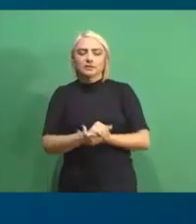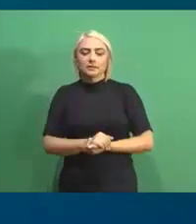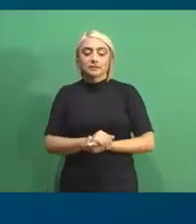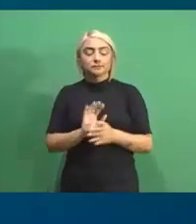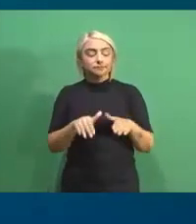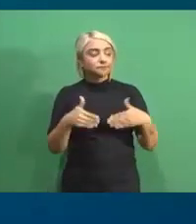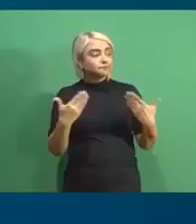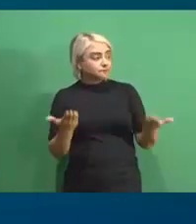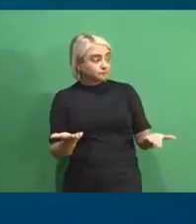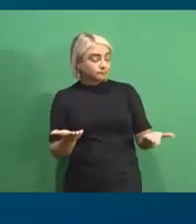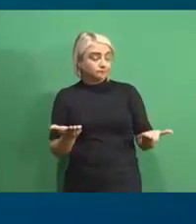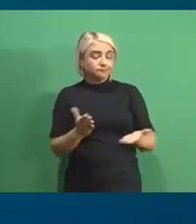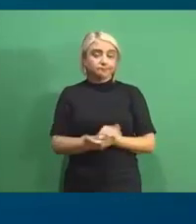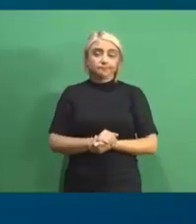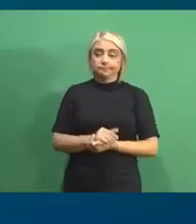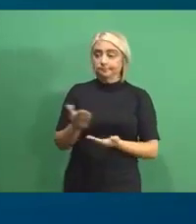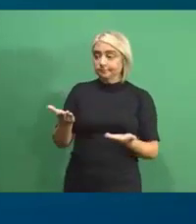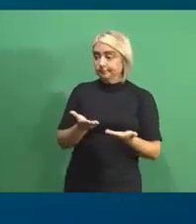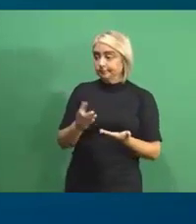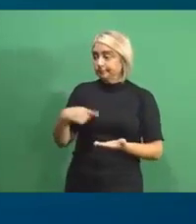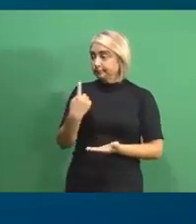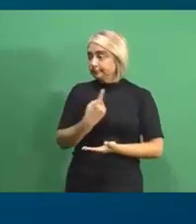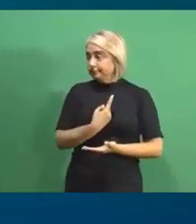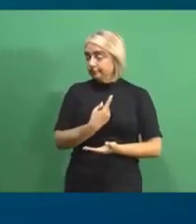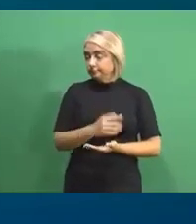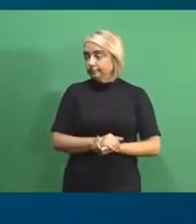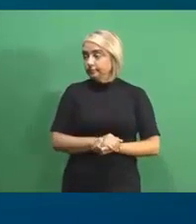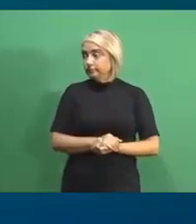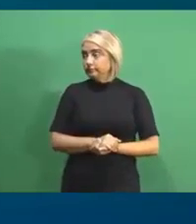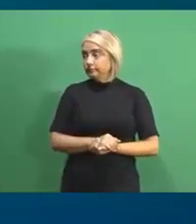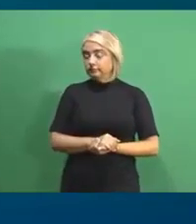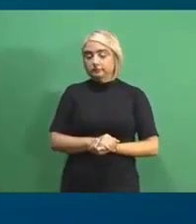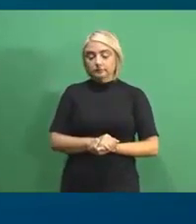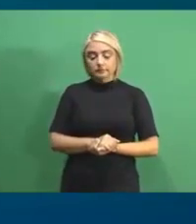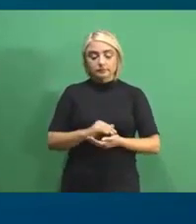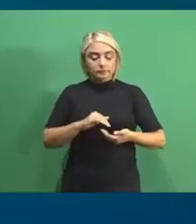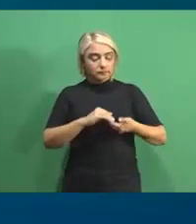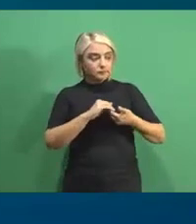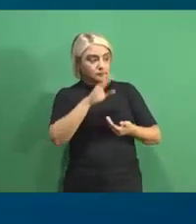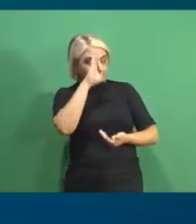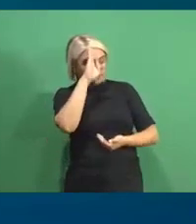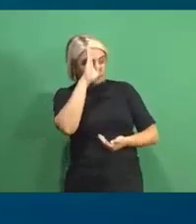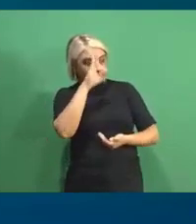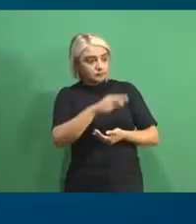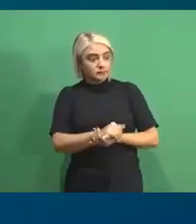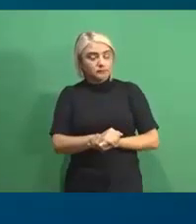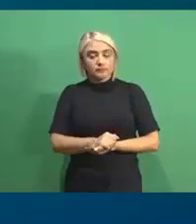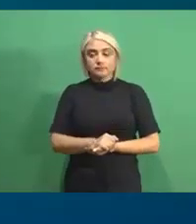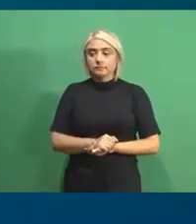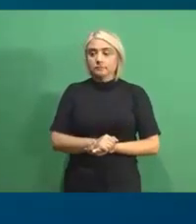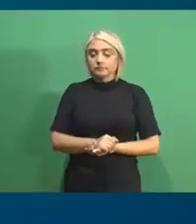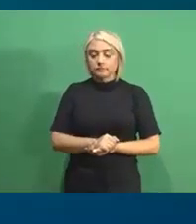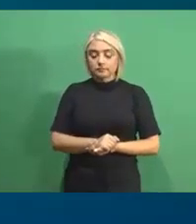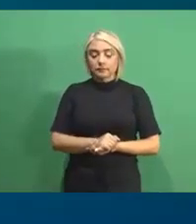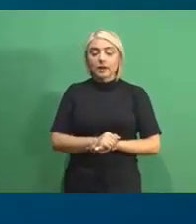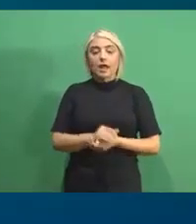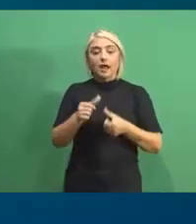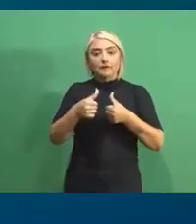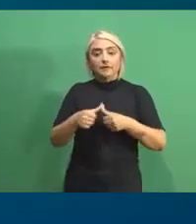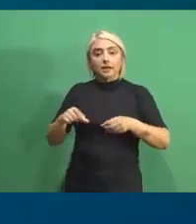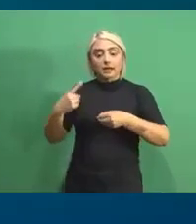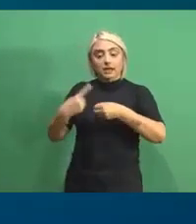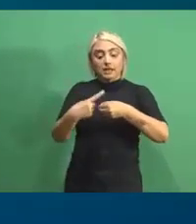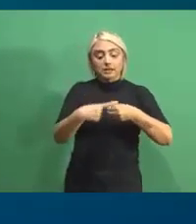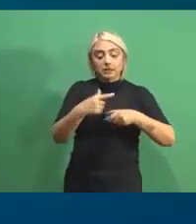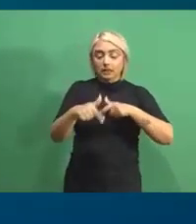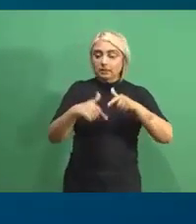Então, atualmente, a nossa principal parceira, ela fica na cidade, né?